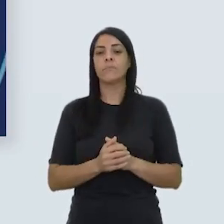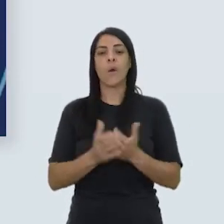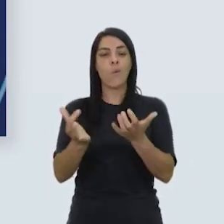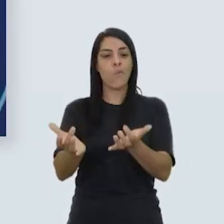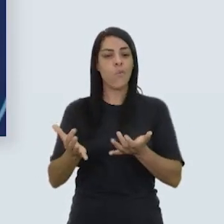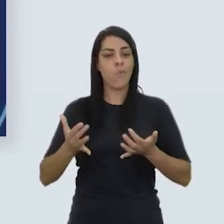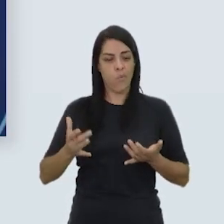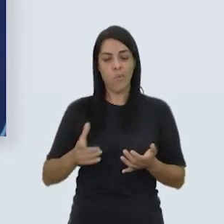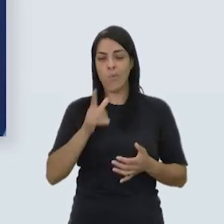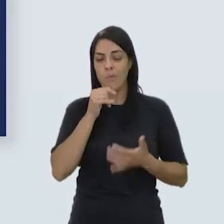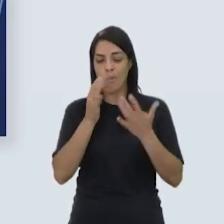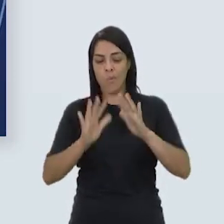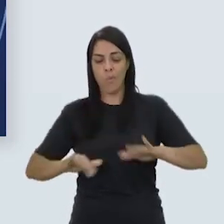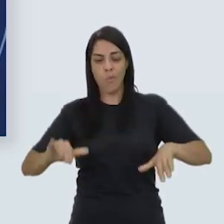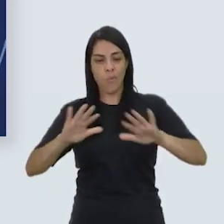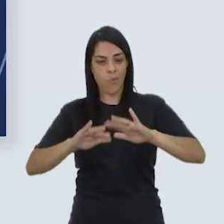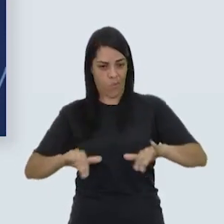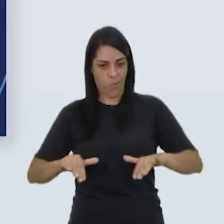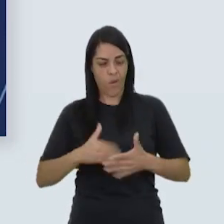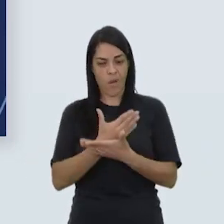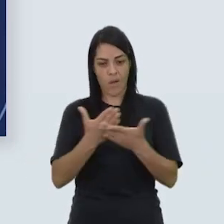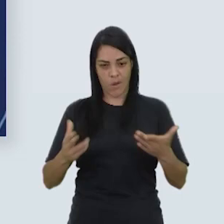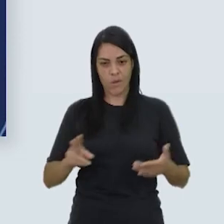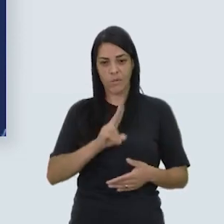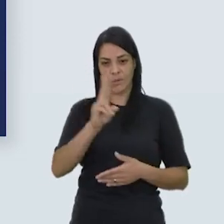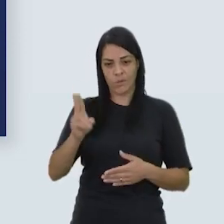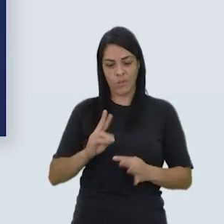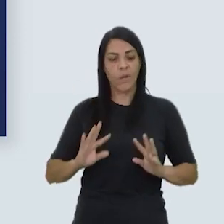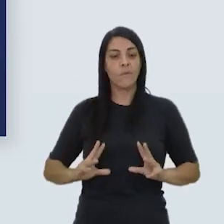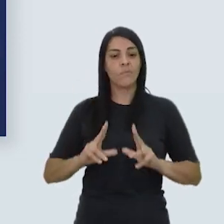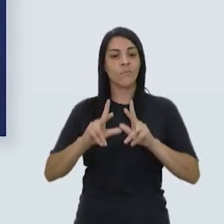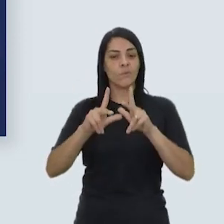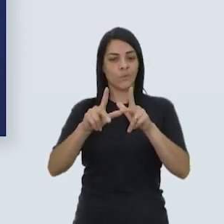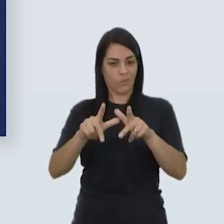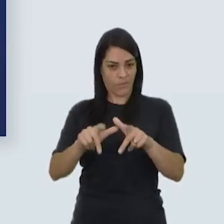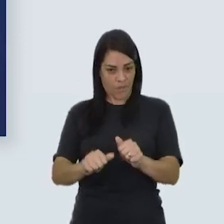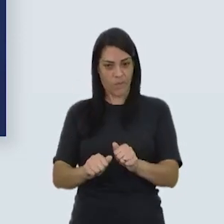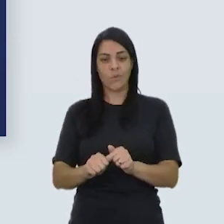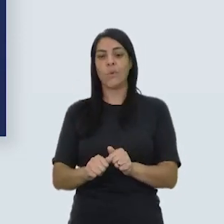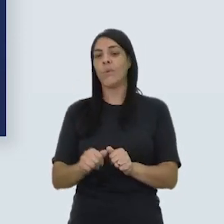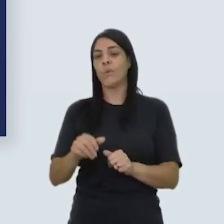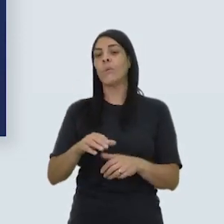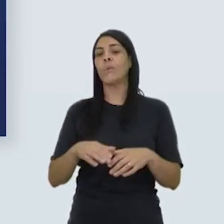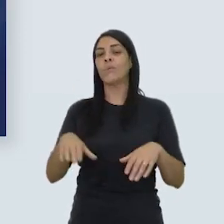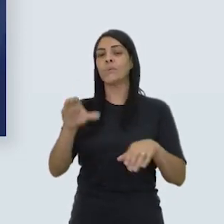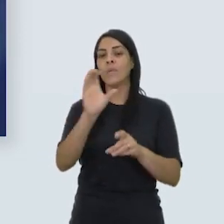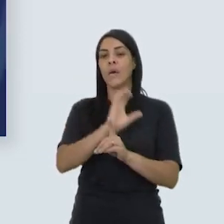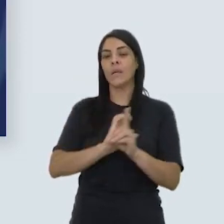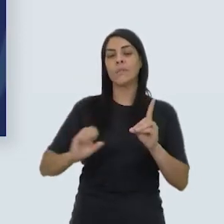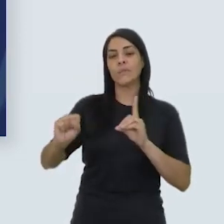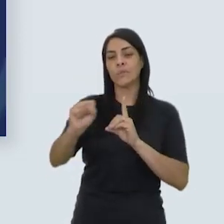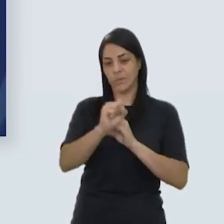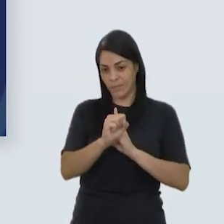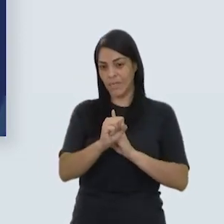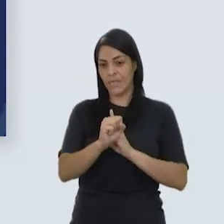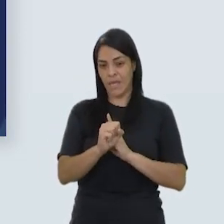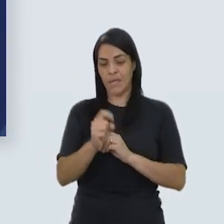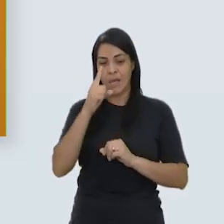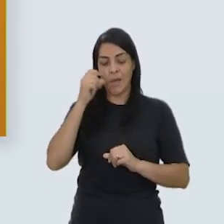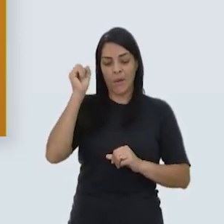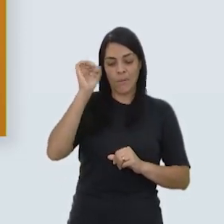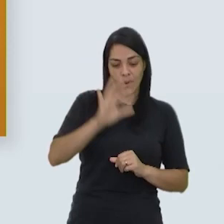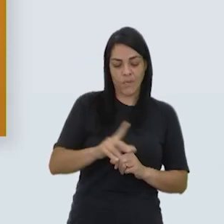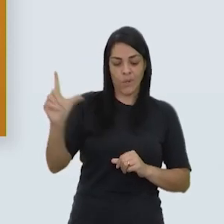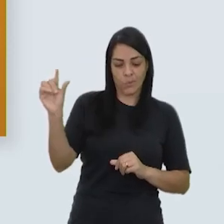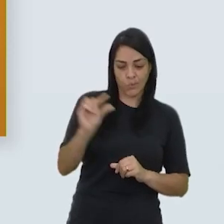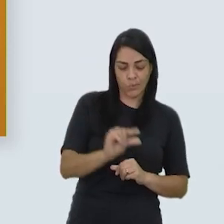reduzindo a quantidade de água limpa disponível para toda a sociedade. Para que essa poluição aconteça cada vez menos, precisamos entender